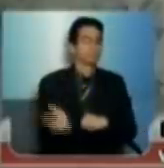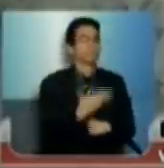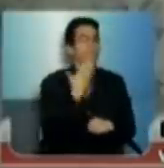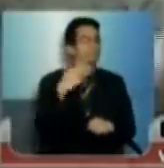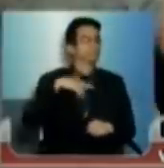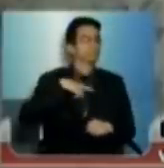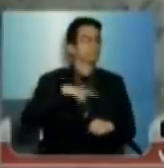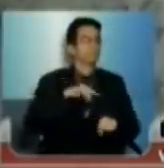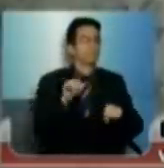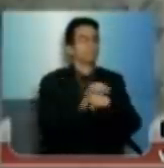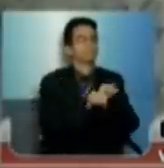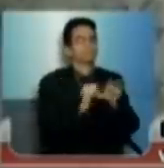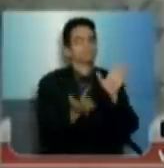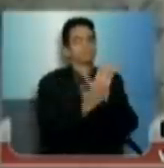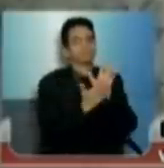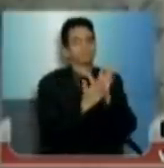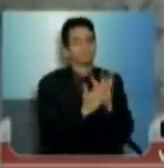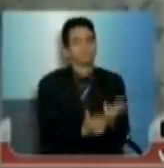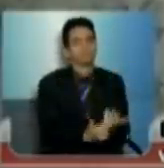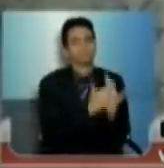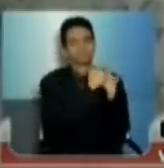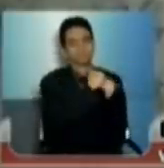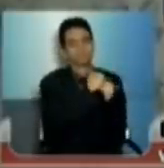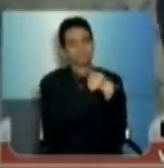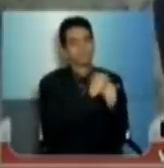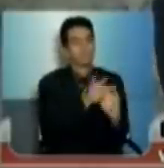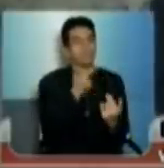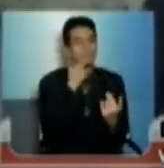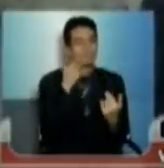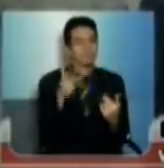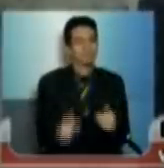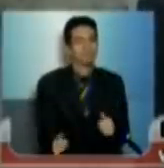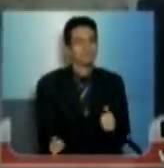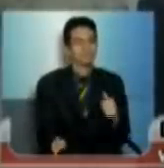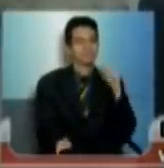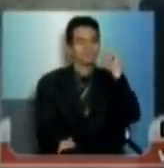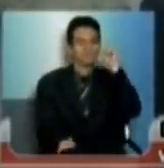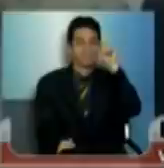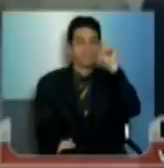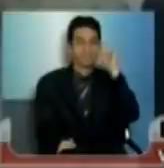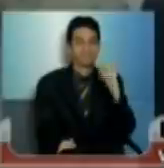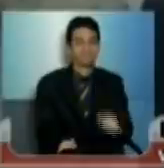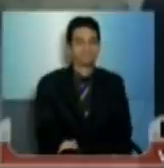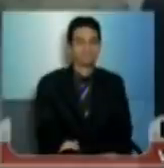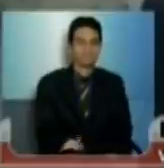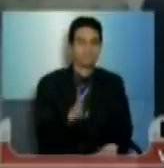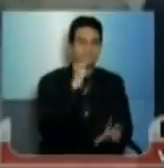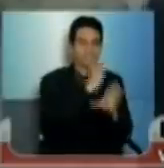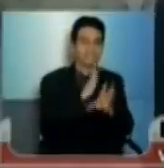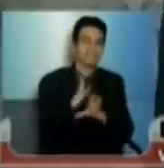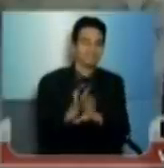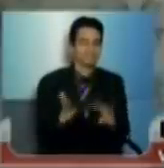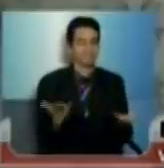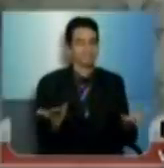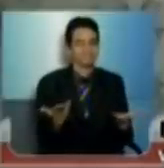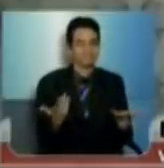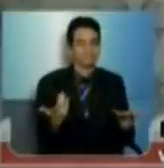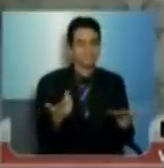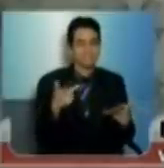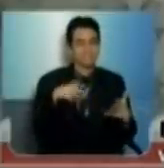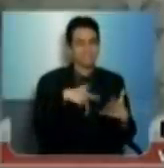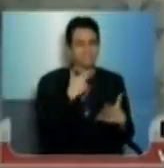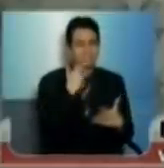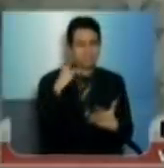projeto de lei de nossa autoria, que foi promulgado aqui pela Assembleia Legislativa, que se transformou na Lei